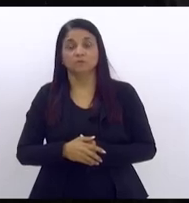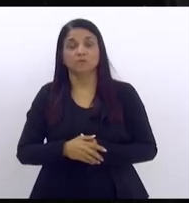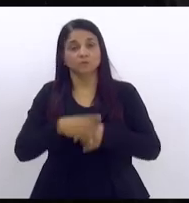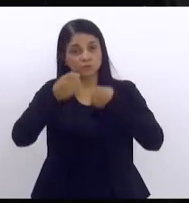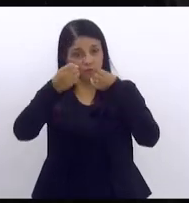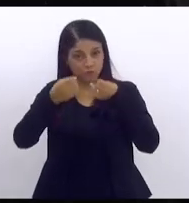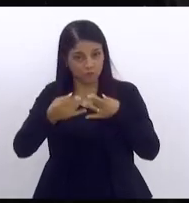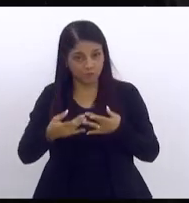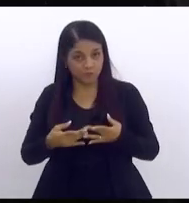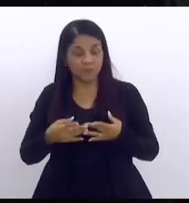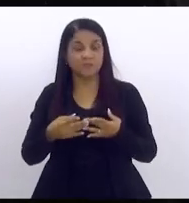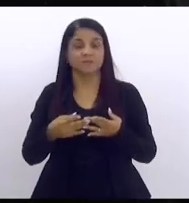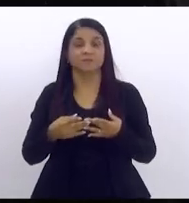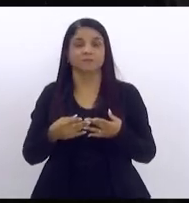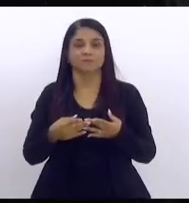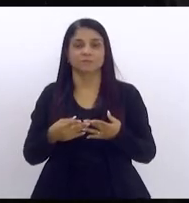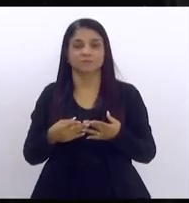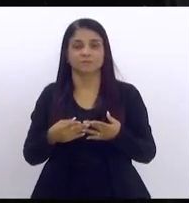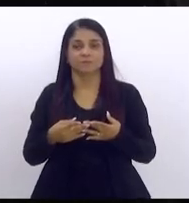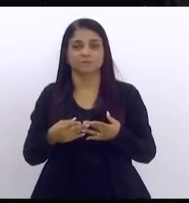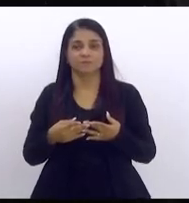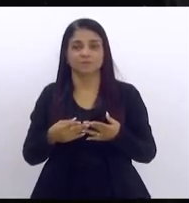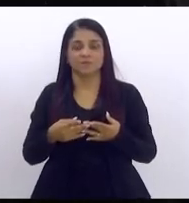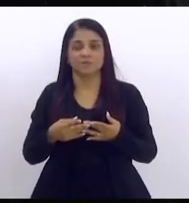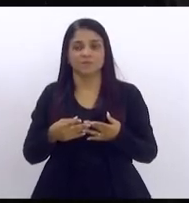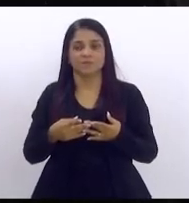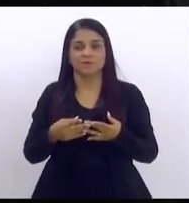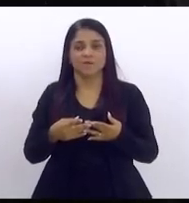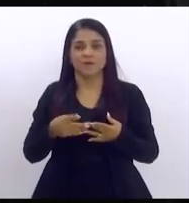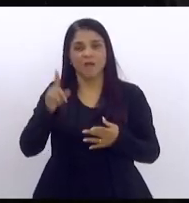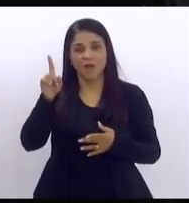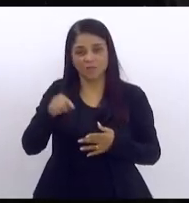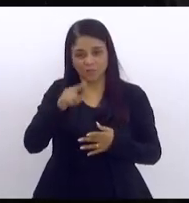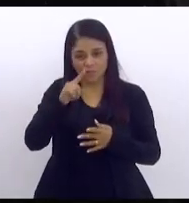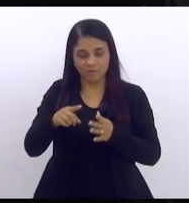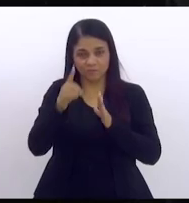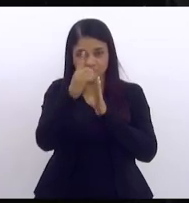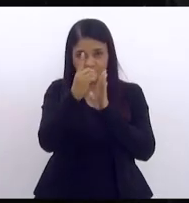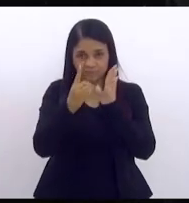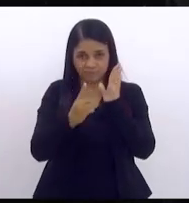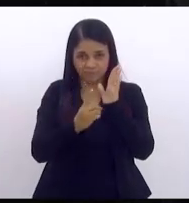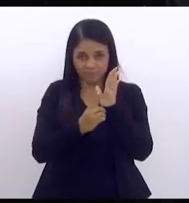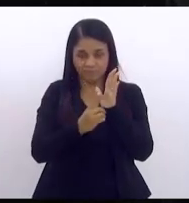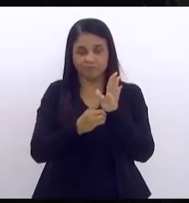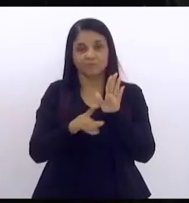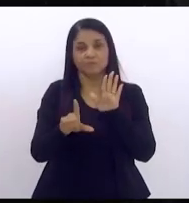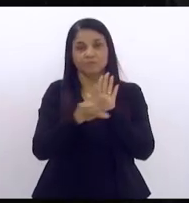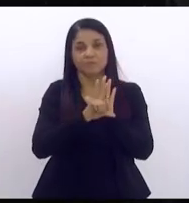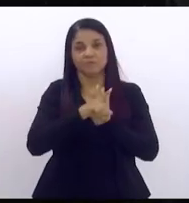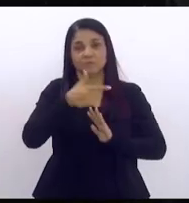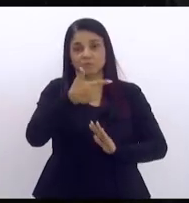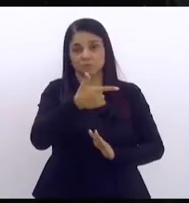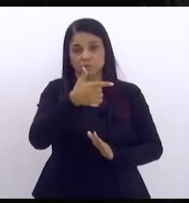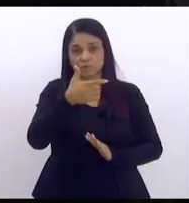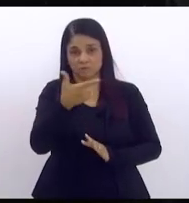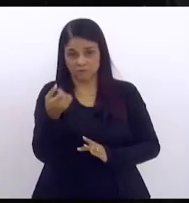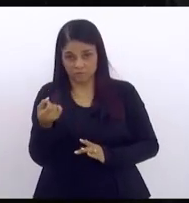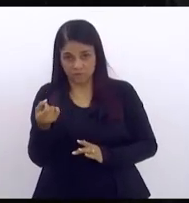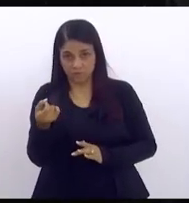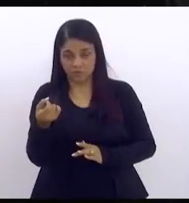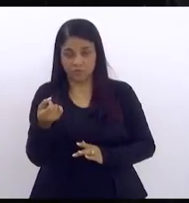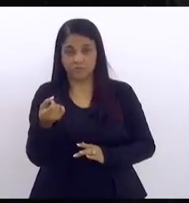porque a anulação do decreto lei 220 que eu tenho certeza